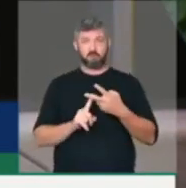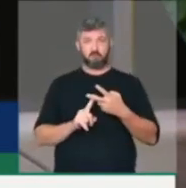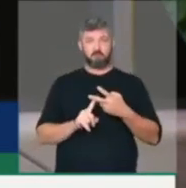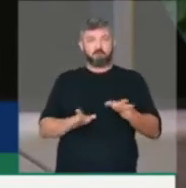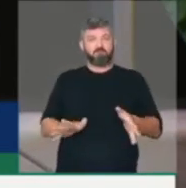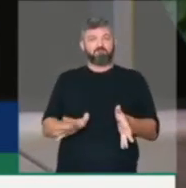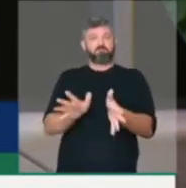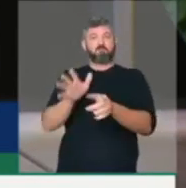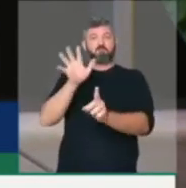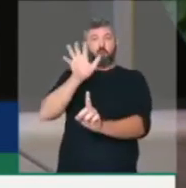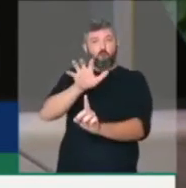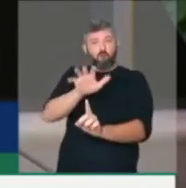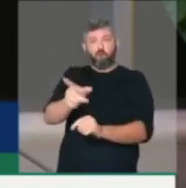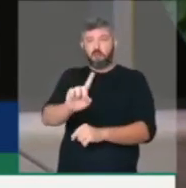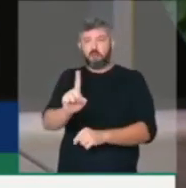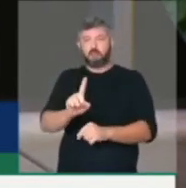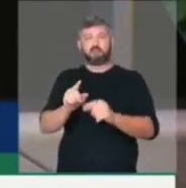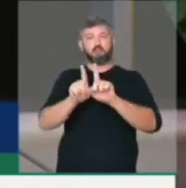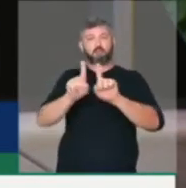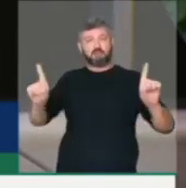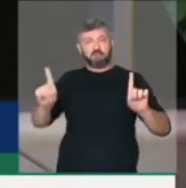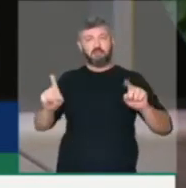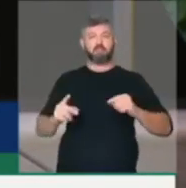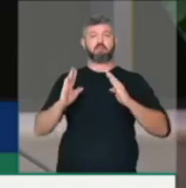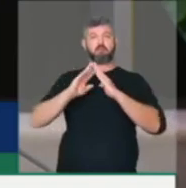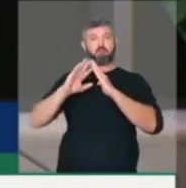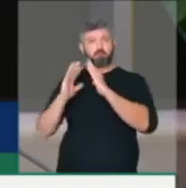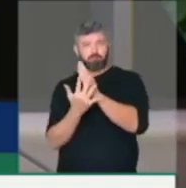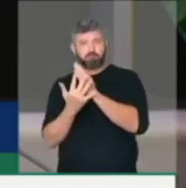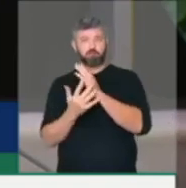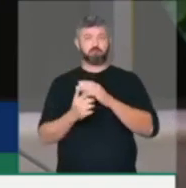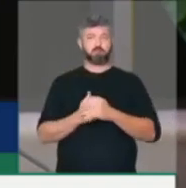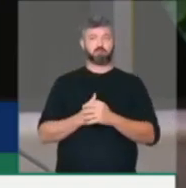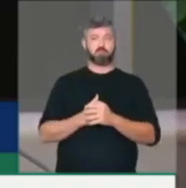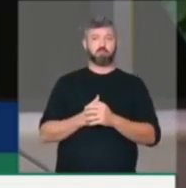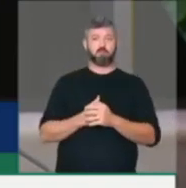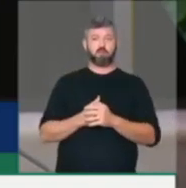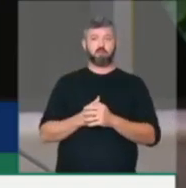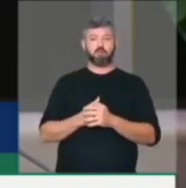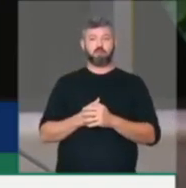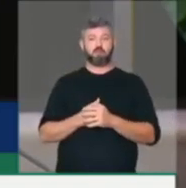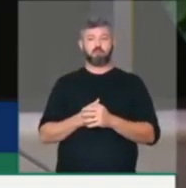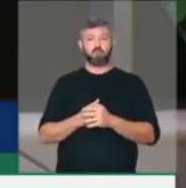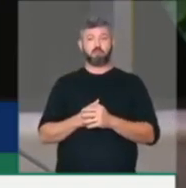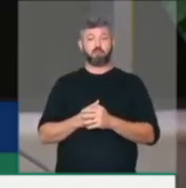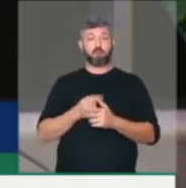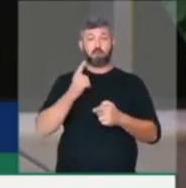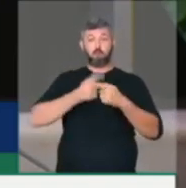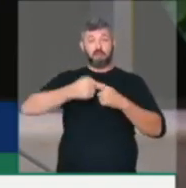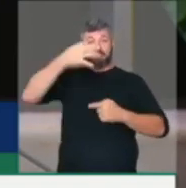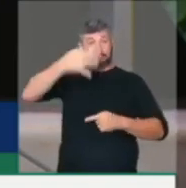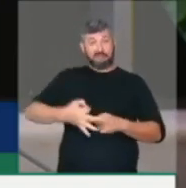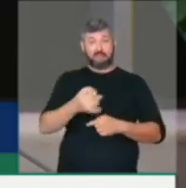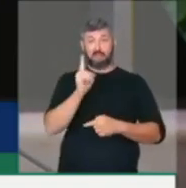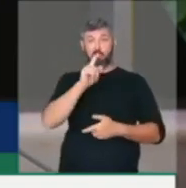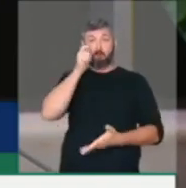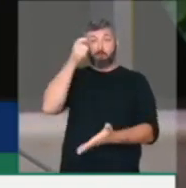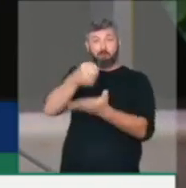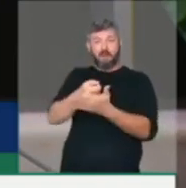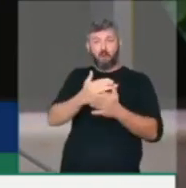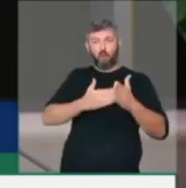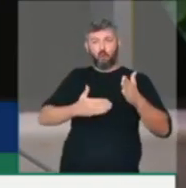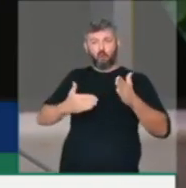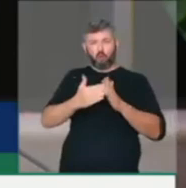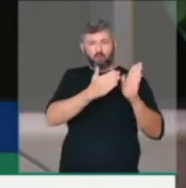ao isolamento social, foi ao não pagamento correto de todo o auxílio,